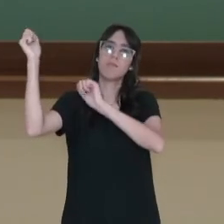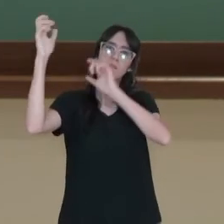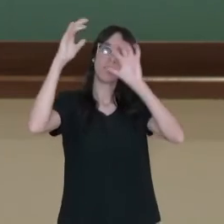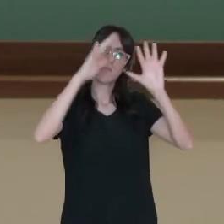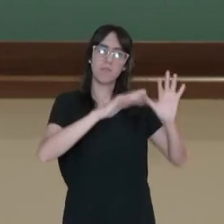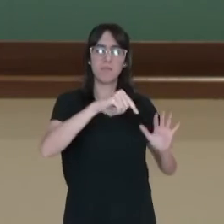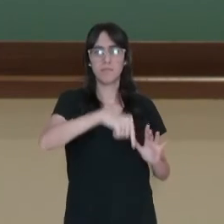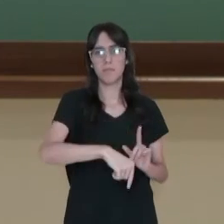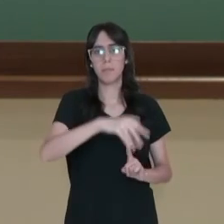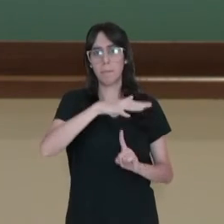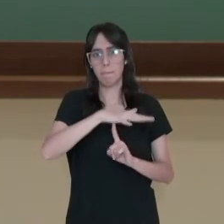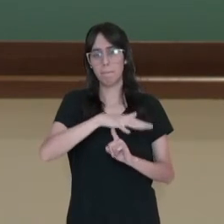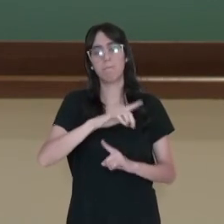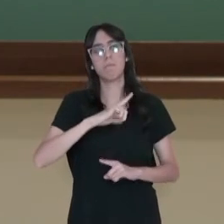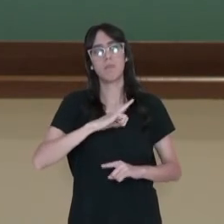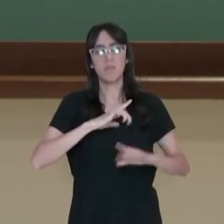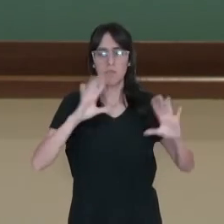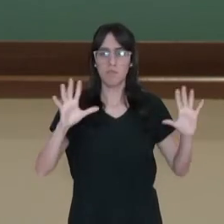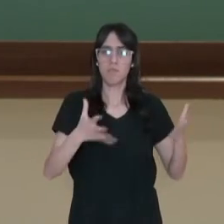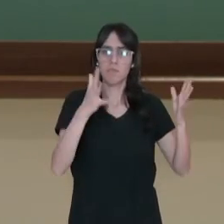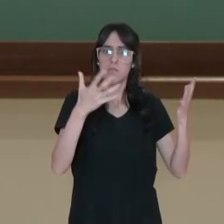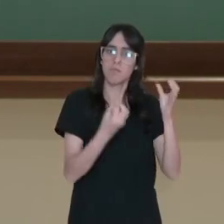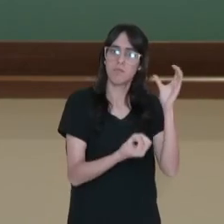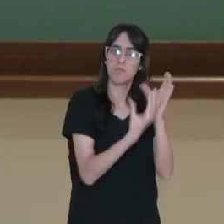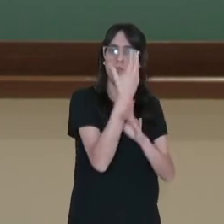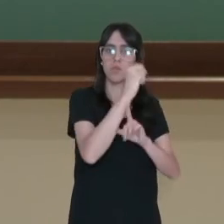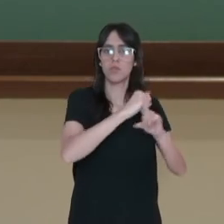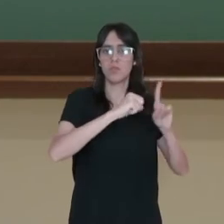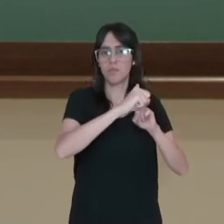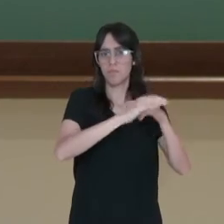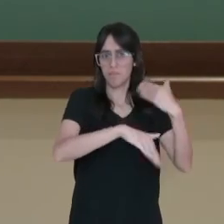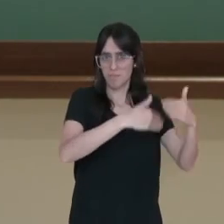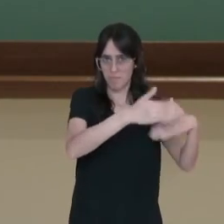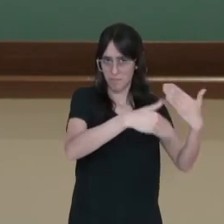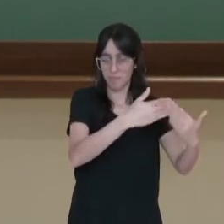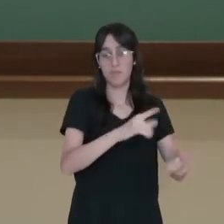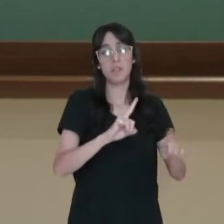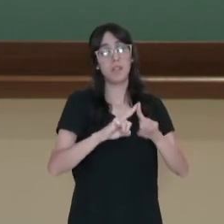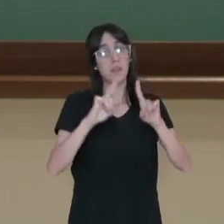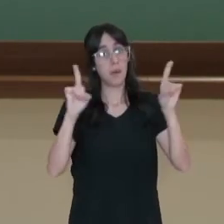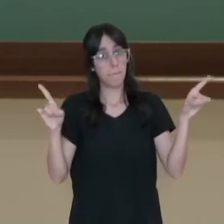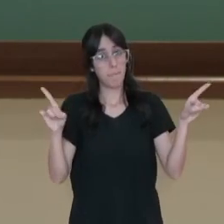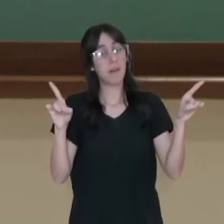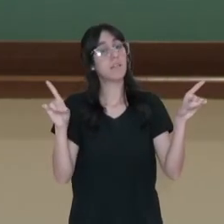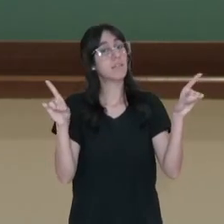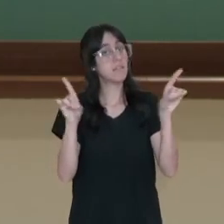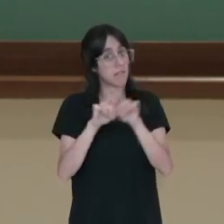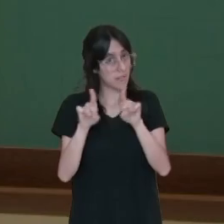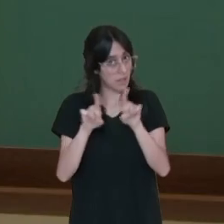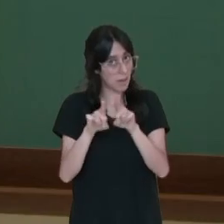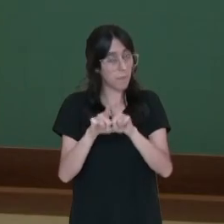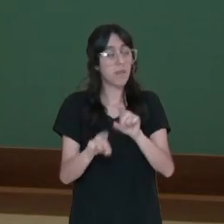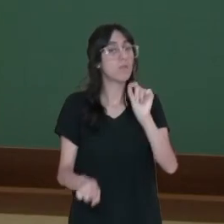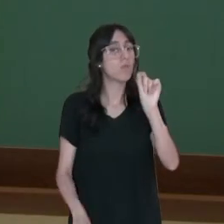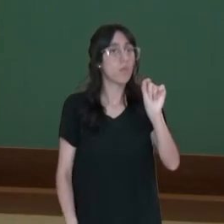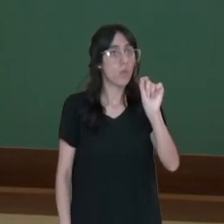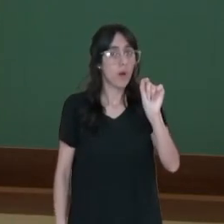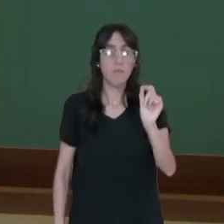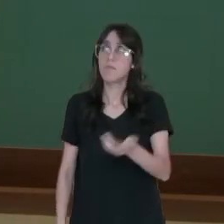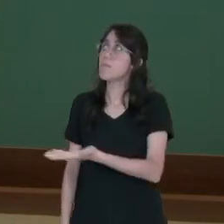Paraná, ajudando a formar a sociedade paranaense. Mas além dos imigrantes europeus, também